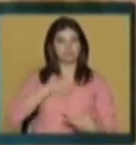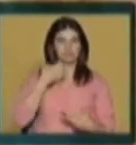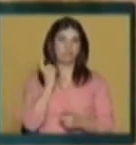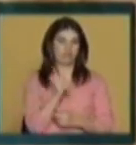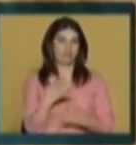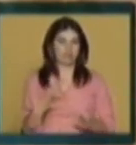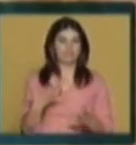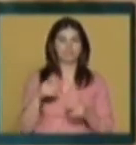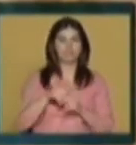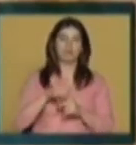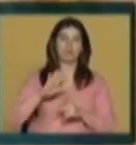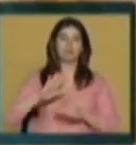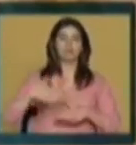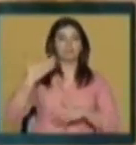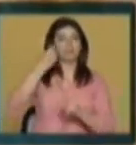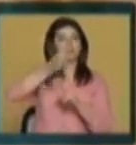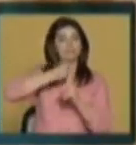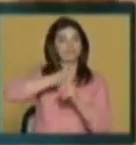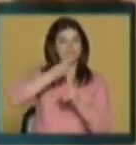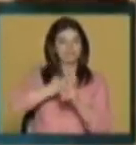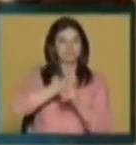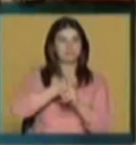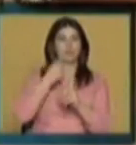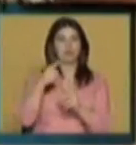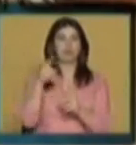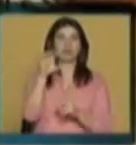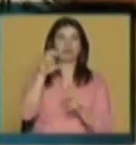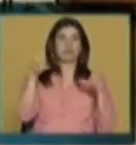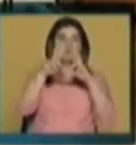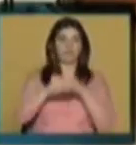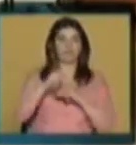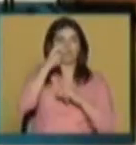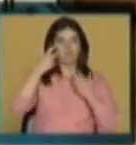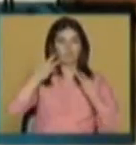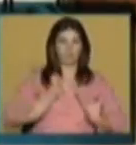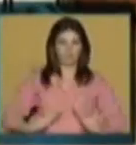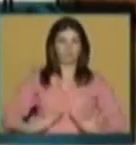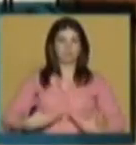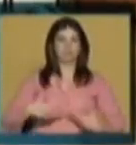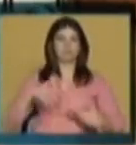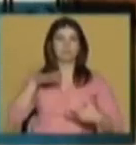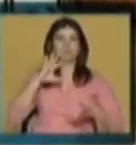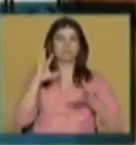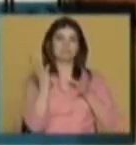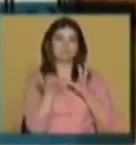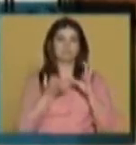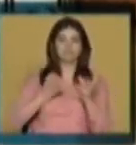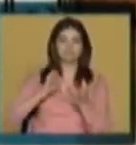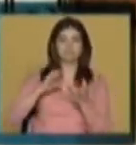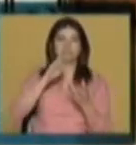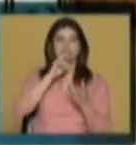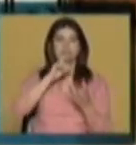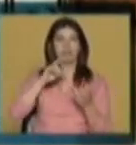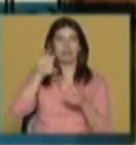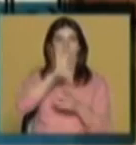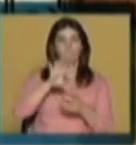desafio. Existe um novo cenário onde um corpo se pode problematizar através do seu destubramento,